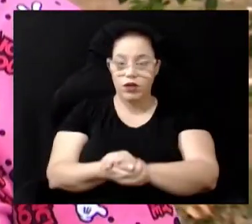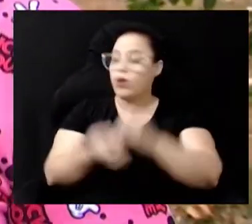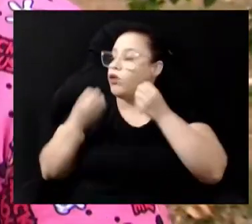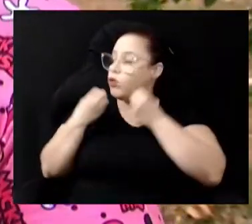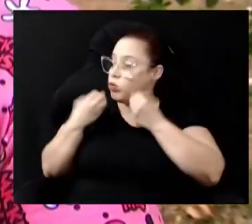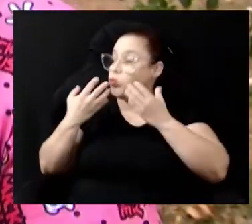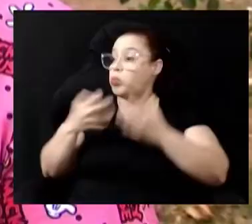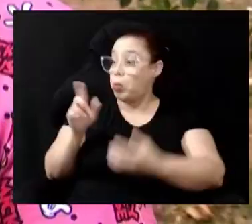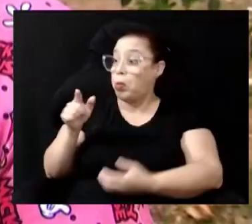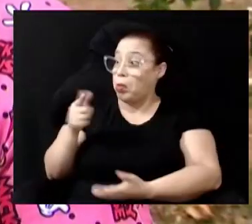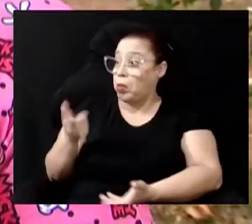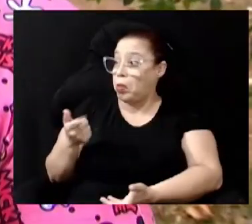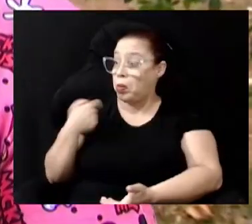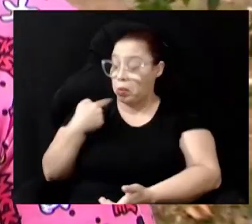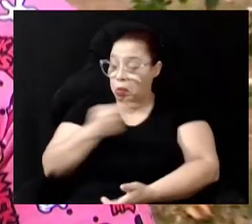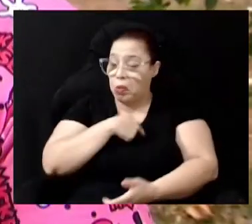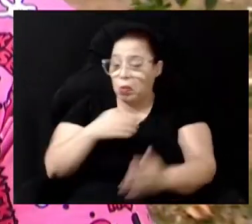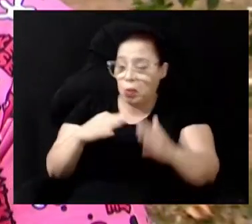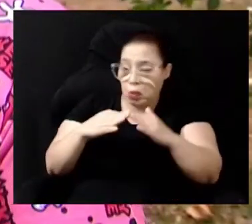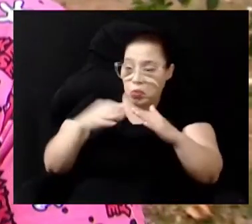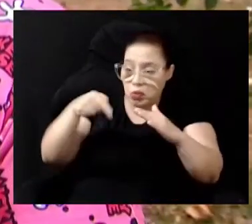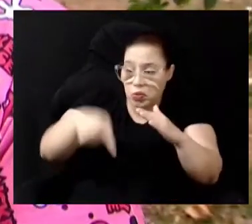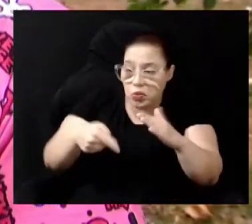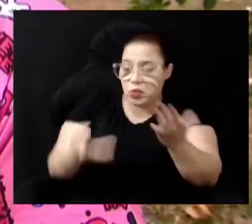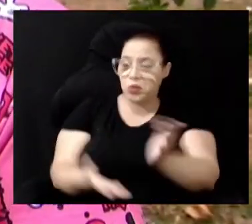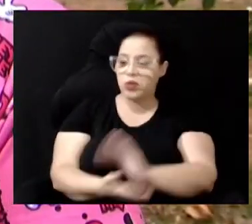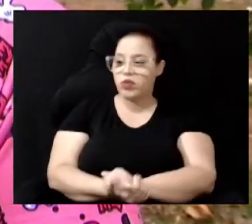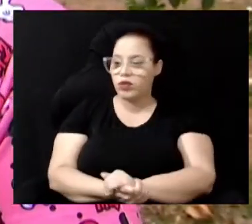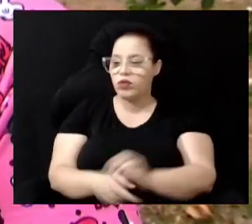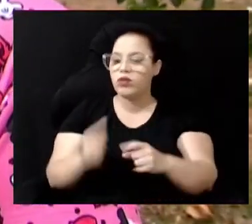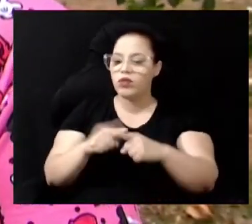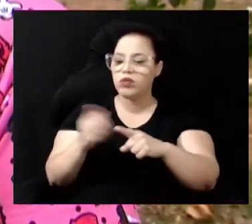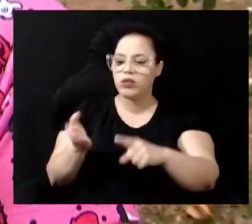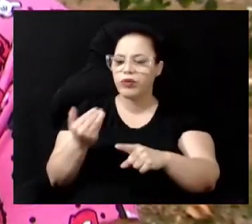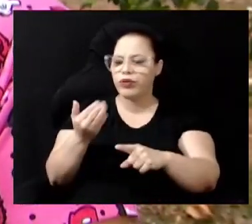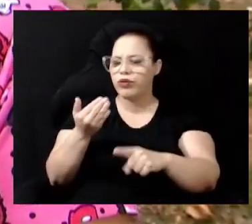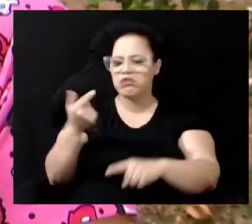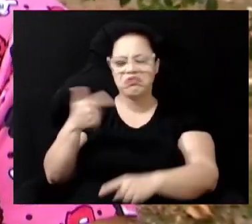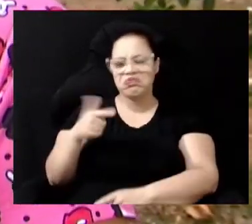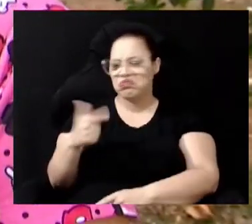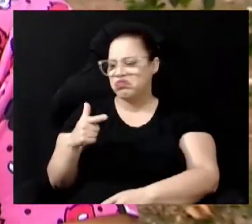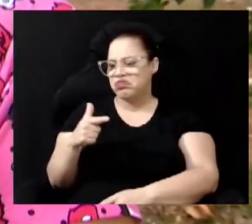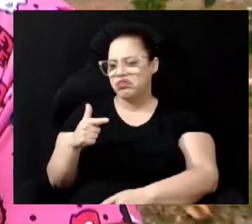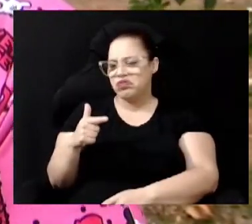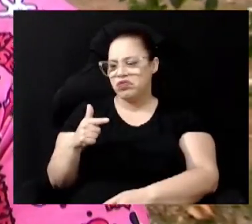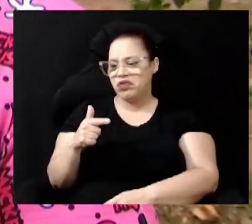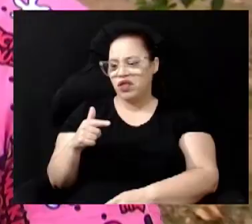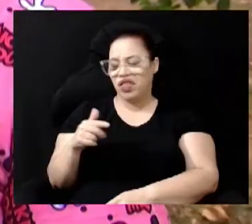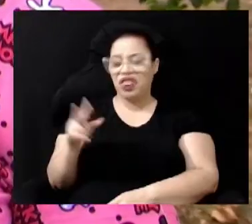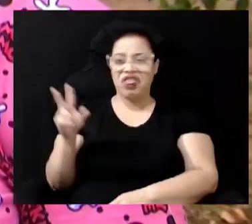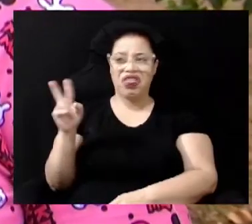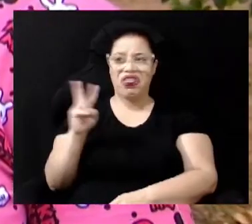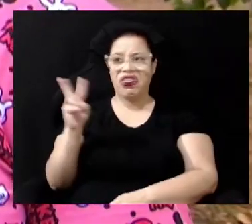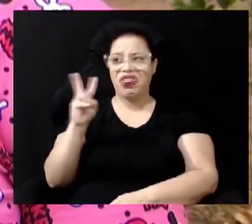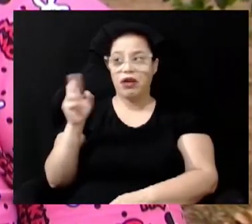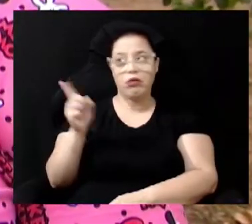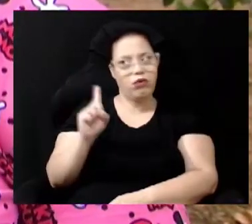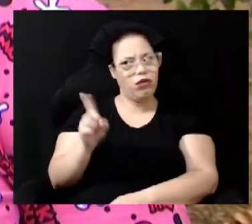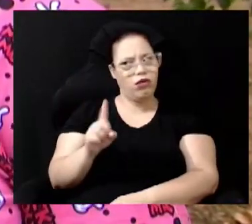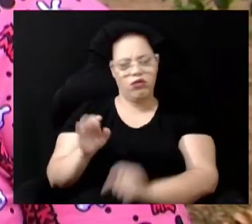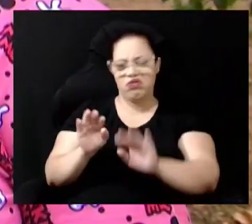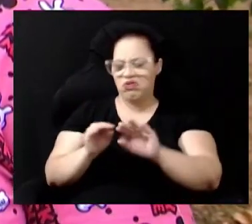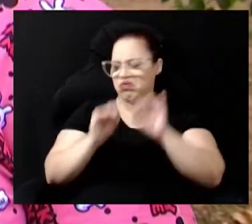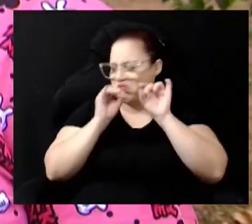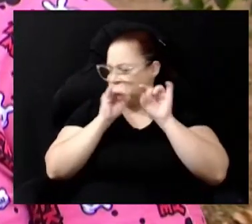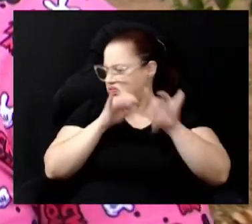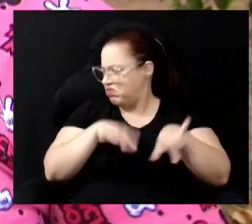Para nós moradores daqui, né? Porque antigamente aqui não tinha Era muito desvalorizado Muito mesmo, sabe?